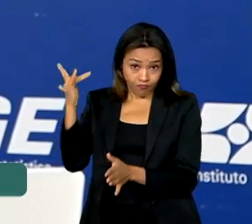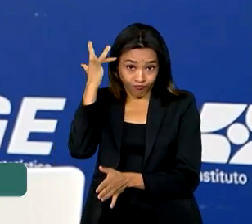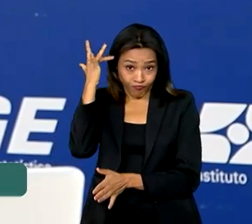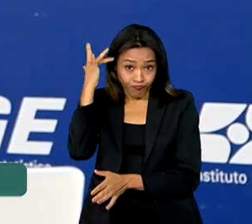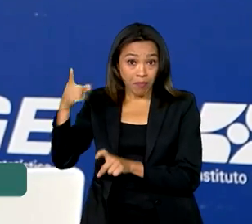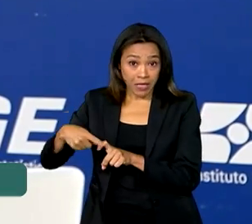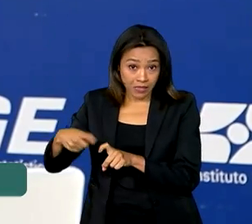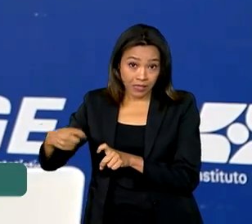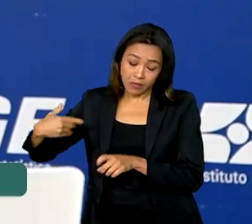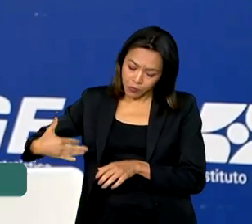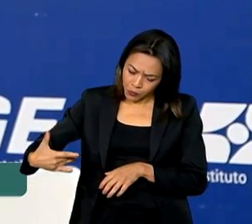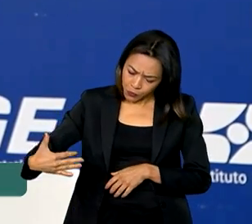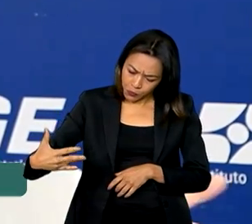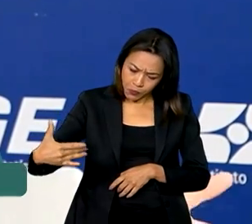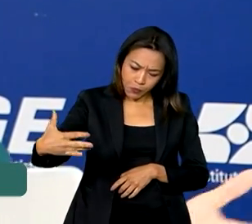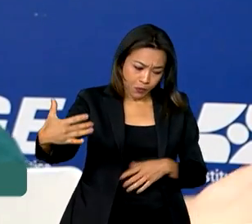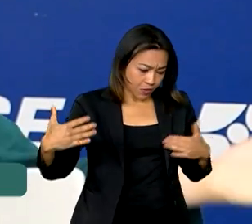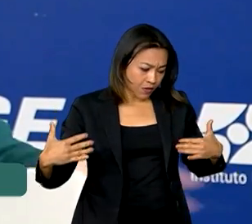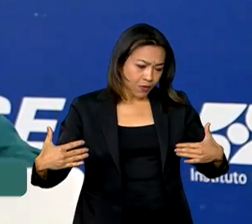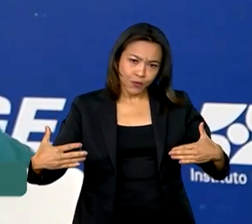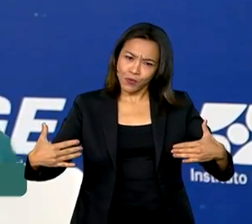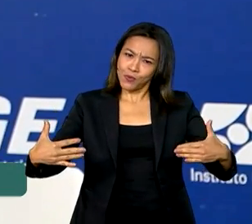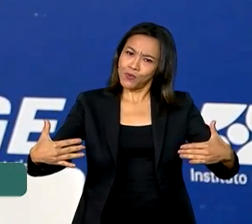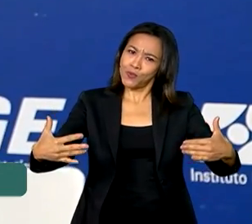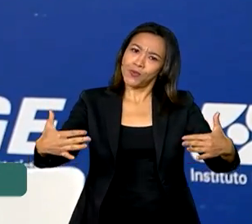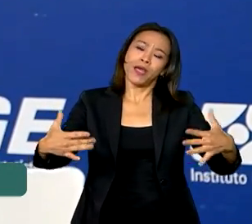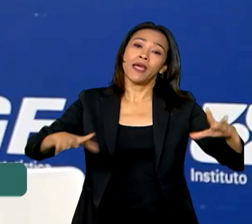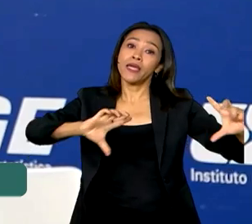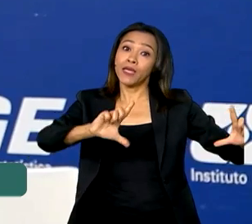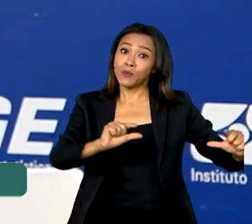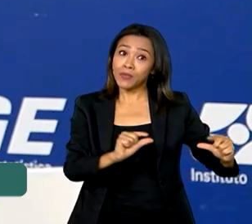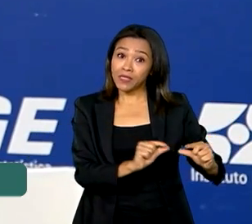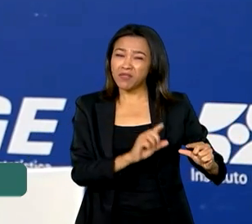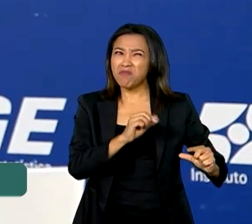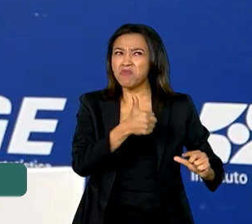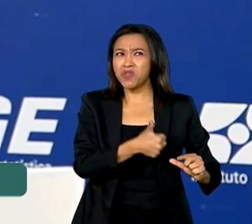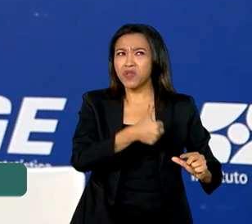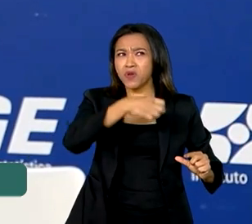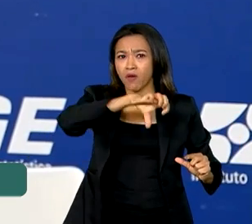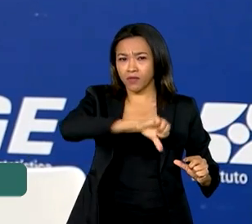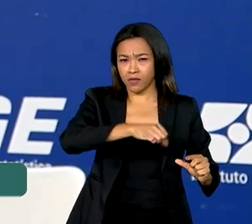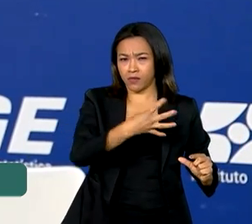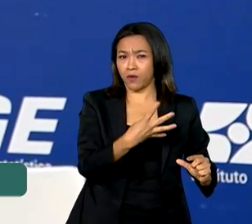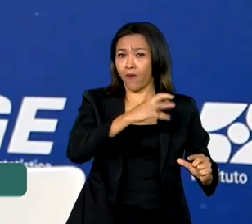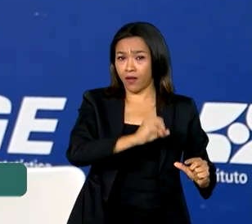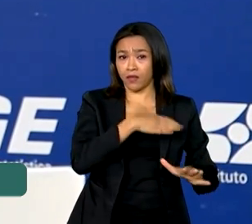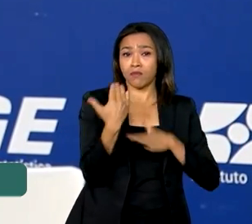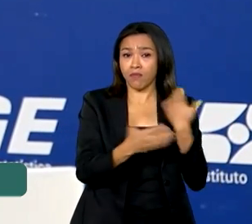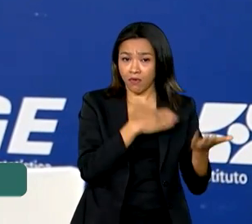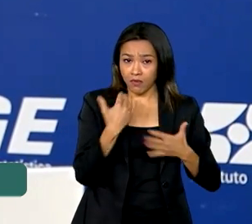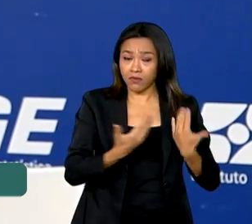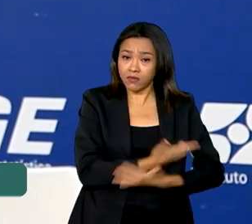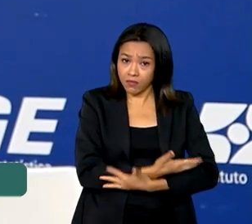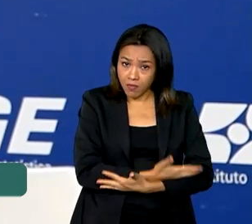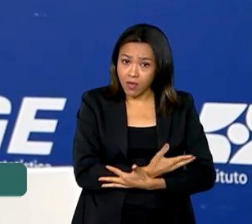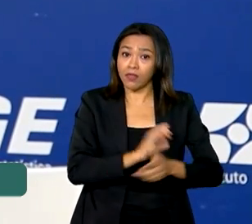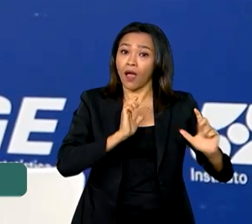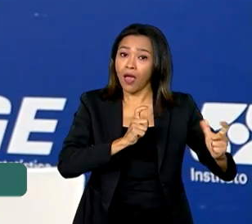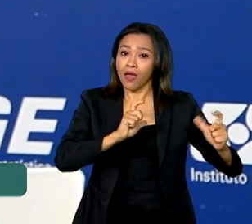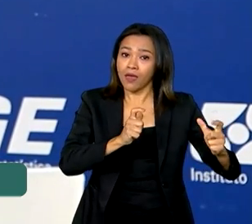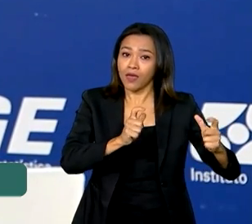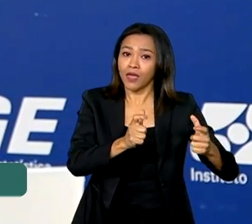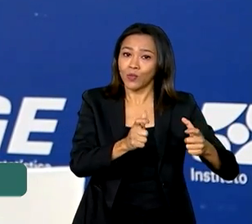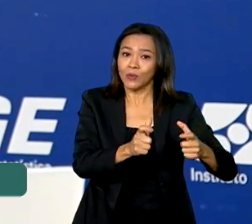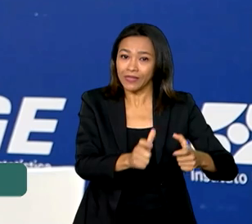reduz a mortalidade infantil, isso ao longo dos anos, desde 1940 a gente já está reduzindo a mortalidade, e começam a reduzir muito a